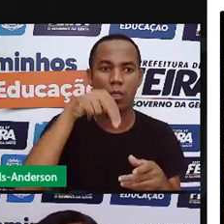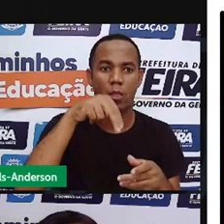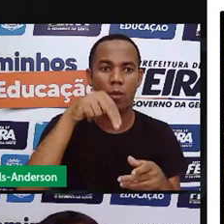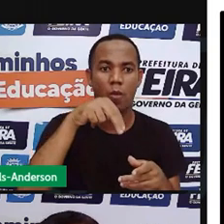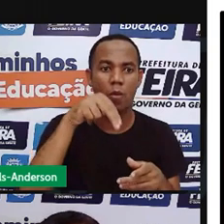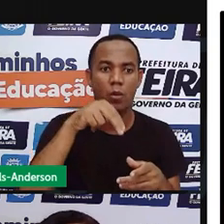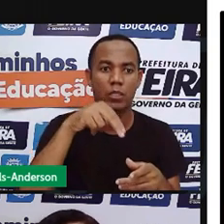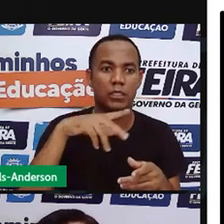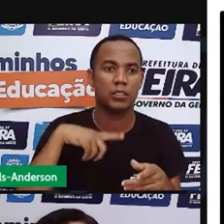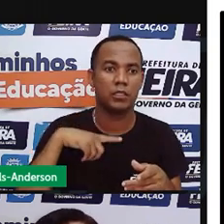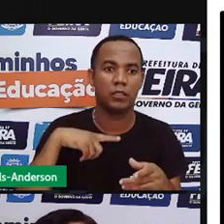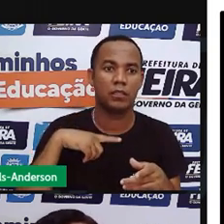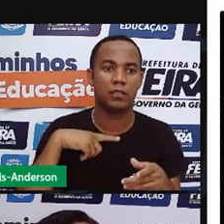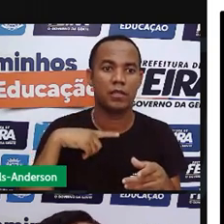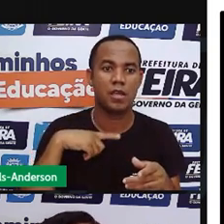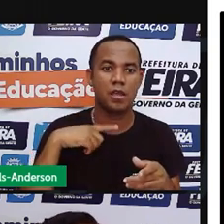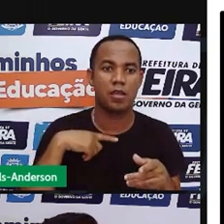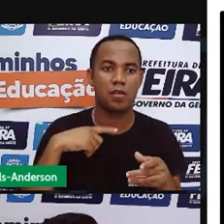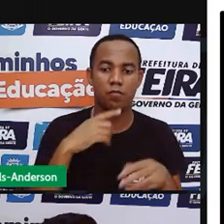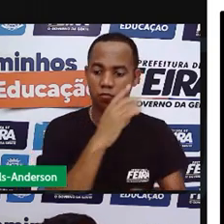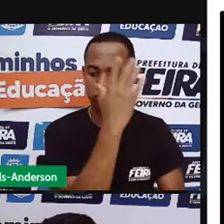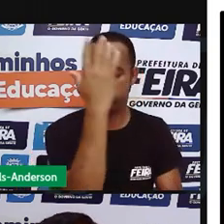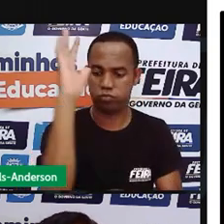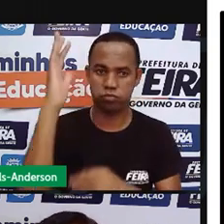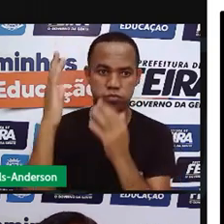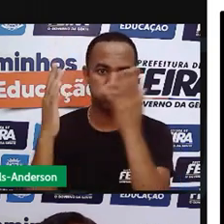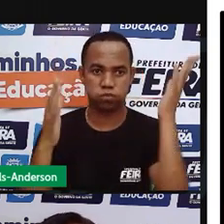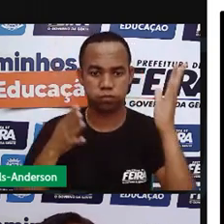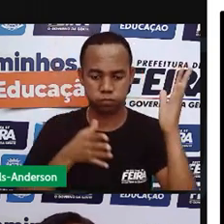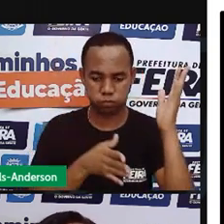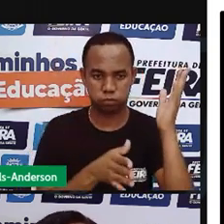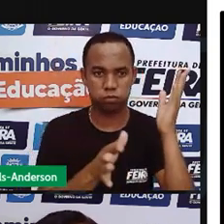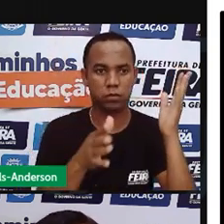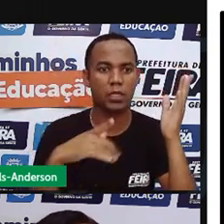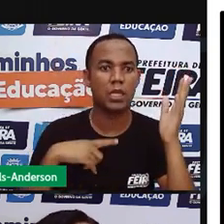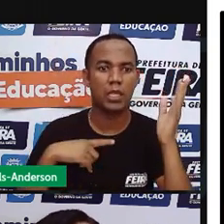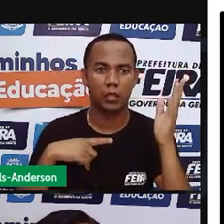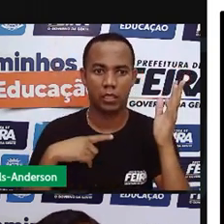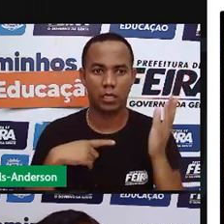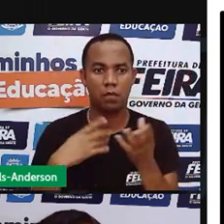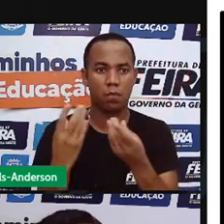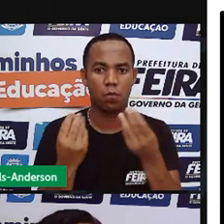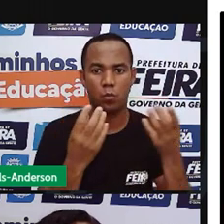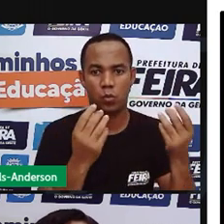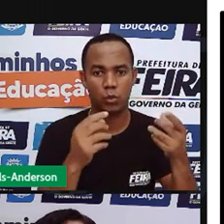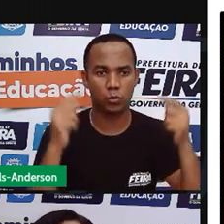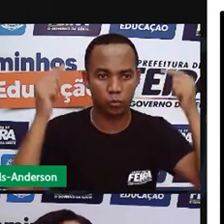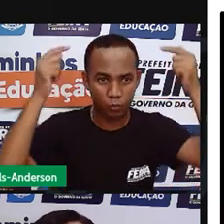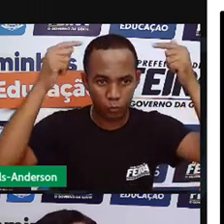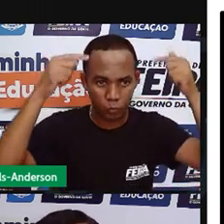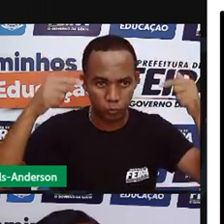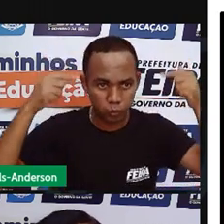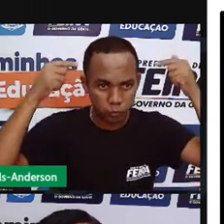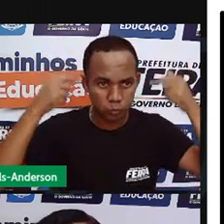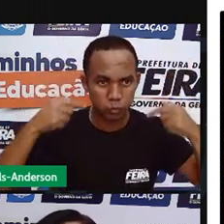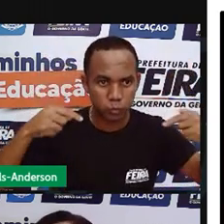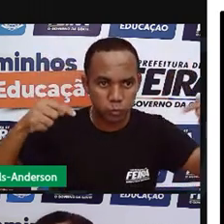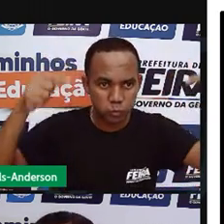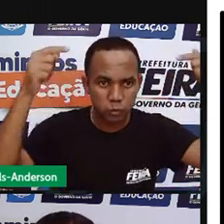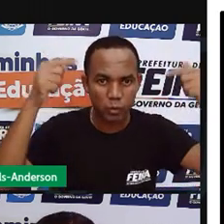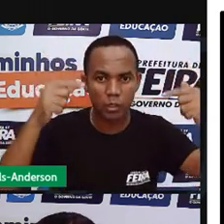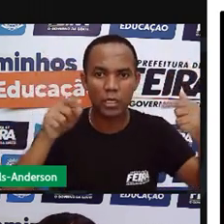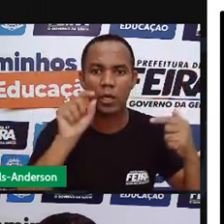onde tem Amazonas, Roraima, eles criam muito búfalo. O búfalo precisa de mais água